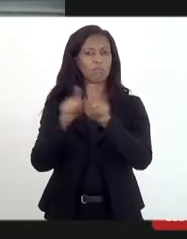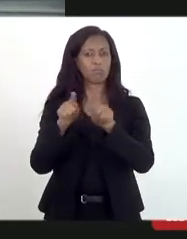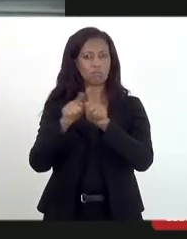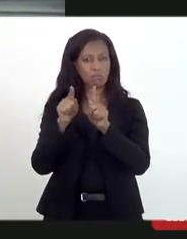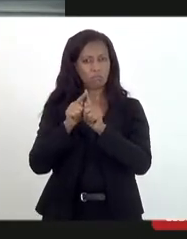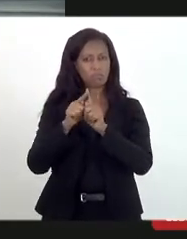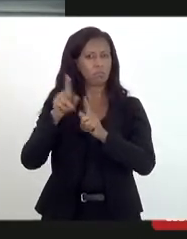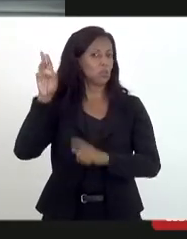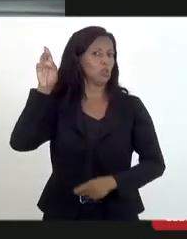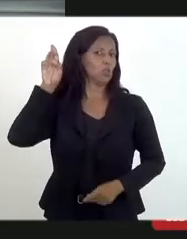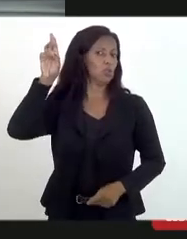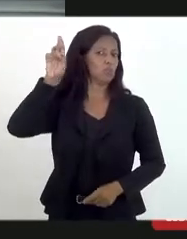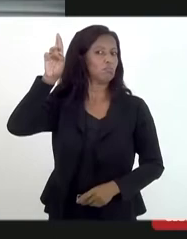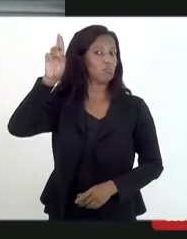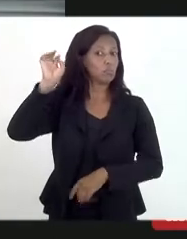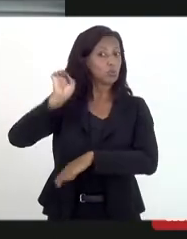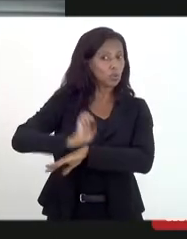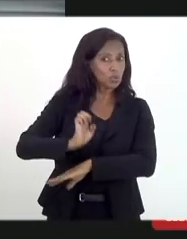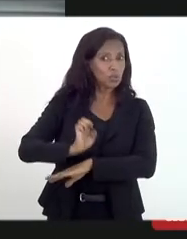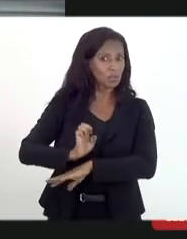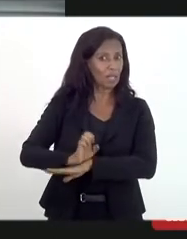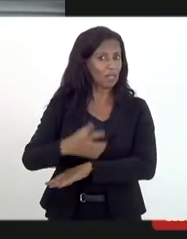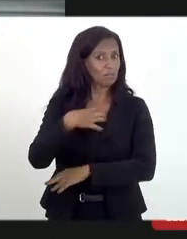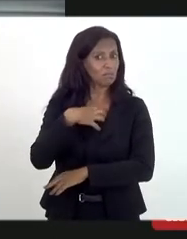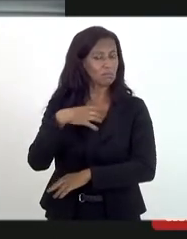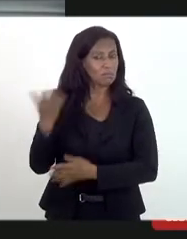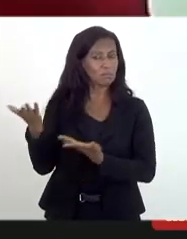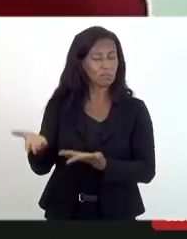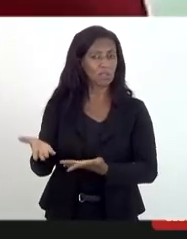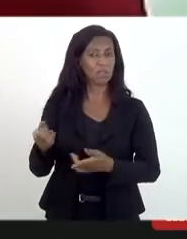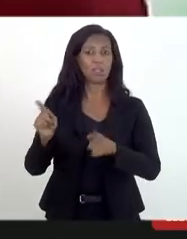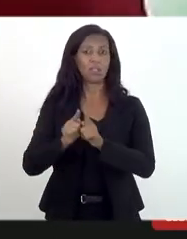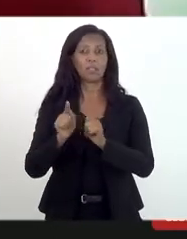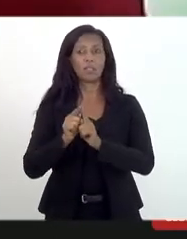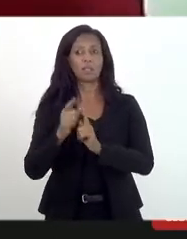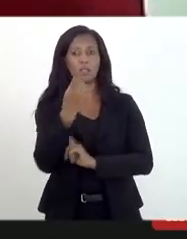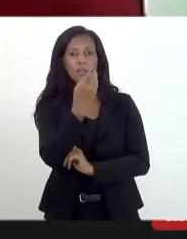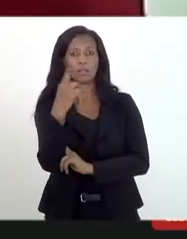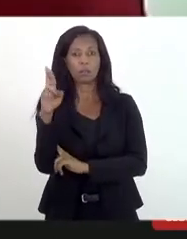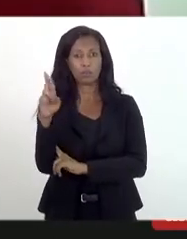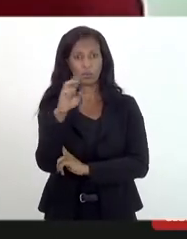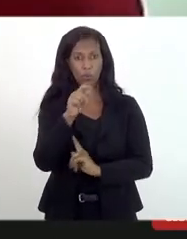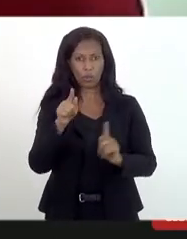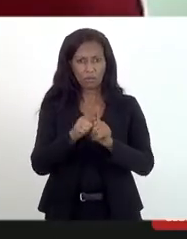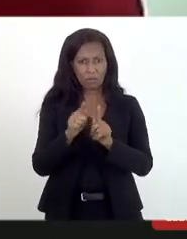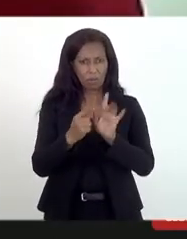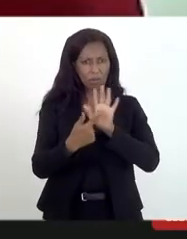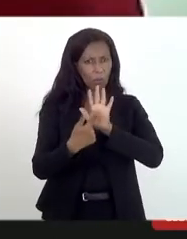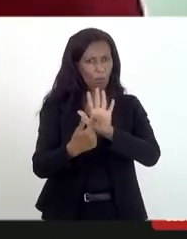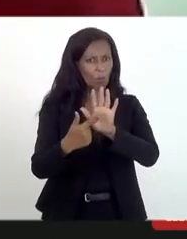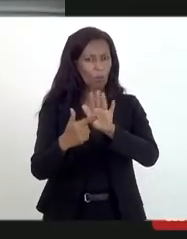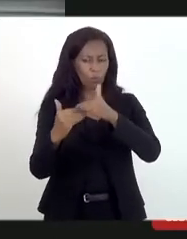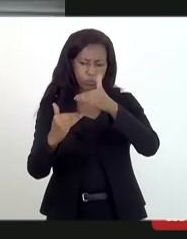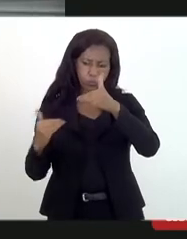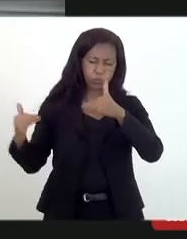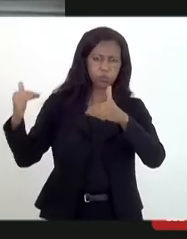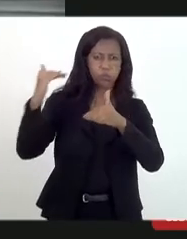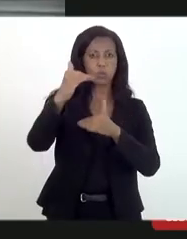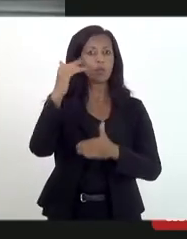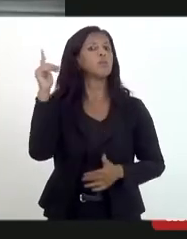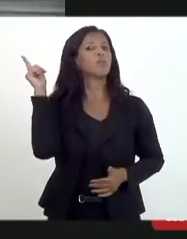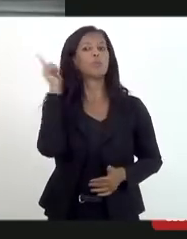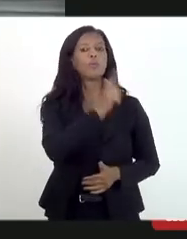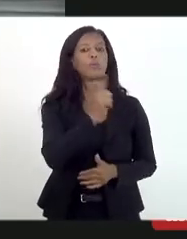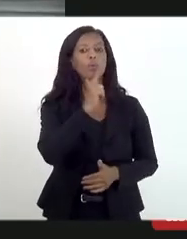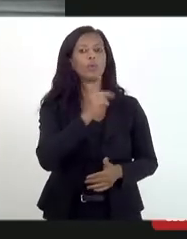corresponsabilização do Estado nesse sentido. e, por óbvio, o doutor Fábio Amado trouxe aqui o avanço que foi a gente conseguir